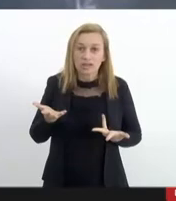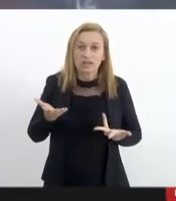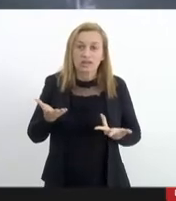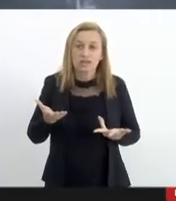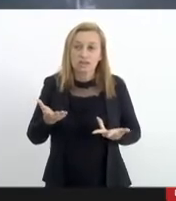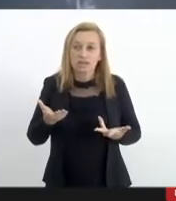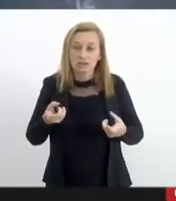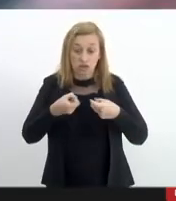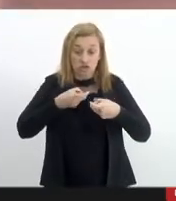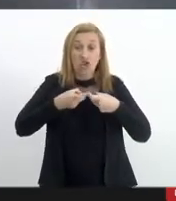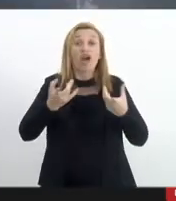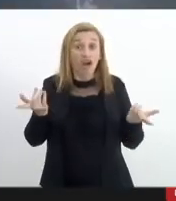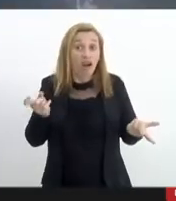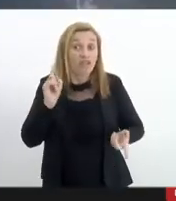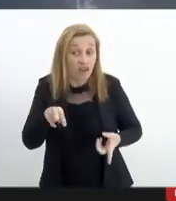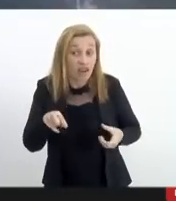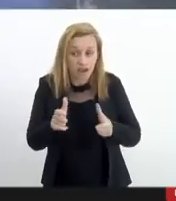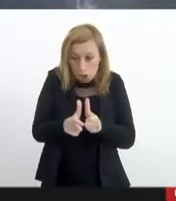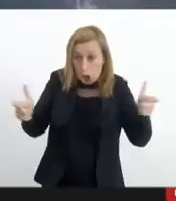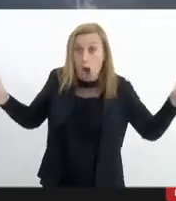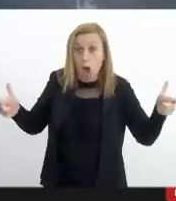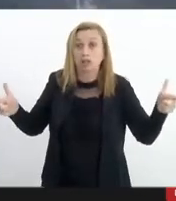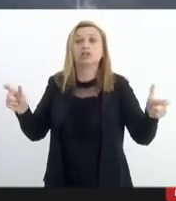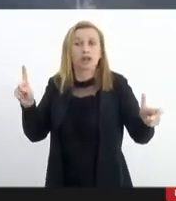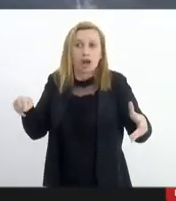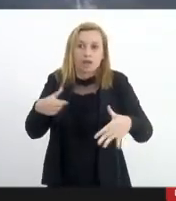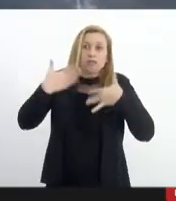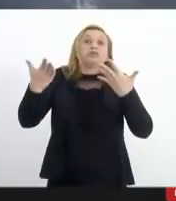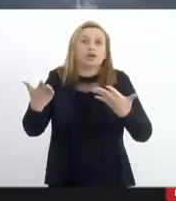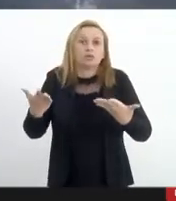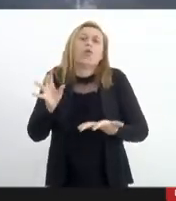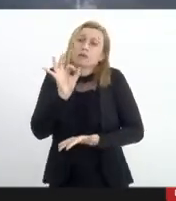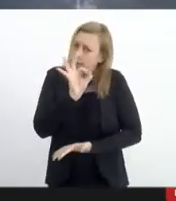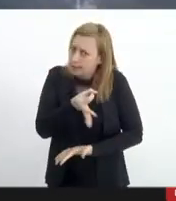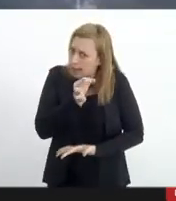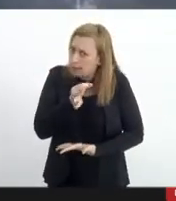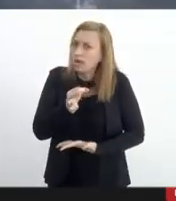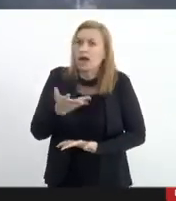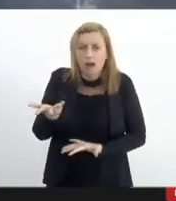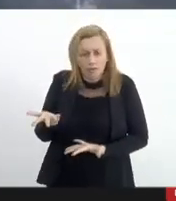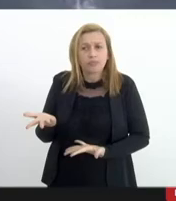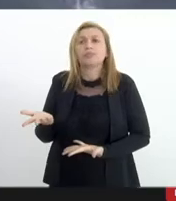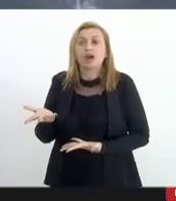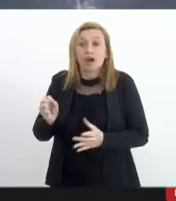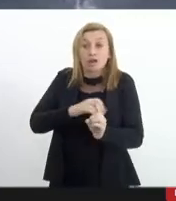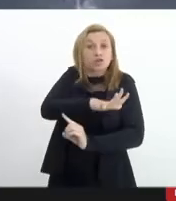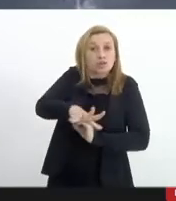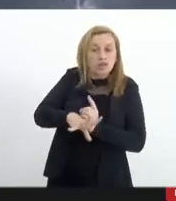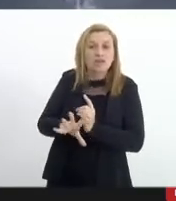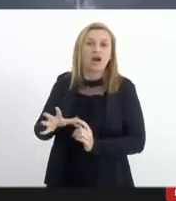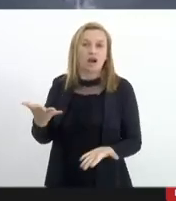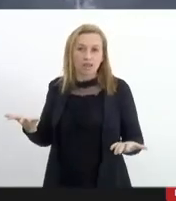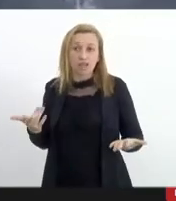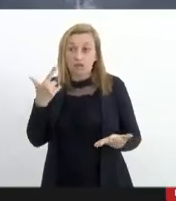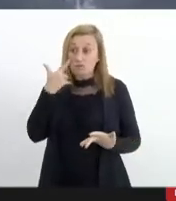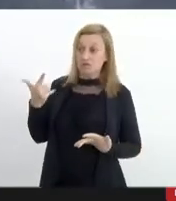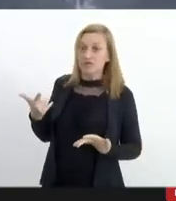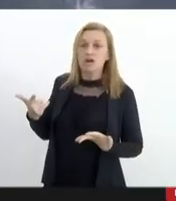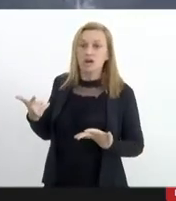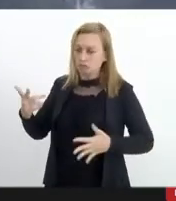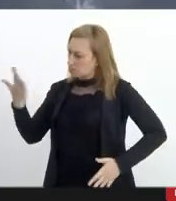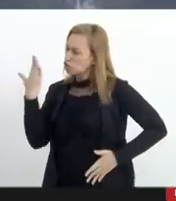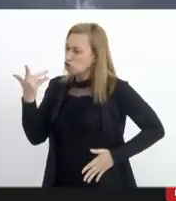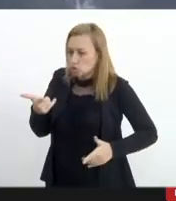exuberantes enormes é assustador de fato é assustador para a sociedade fluminense se deparar com